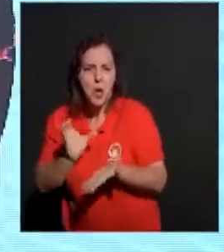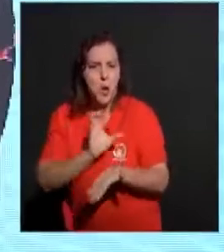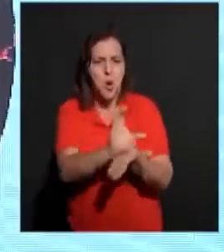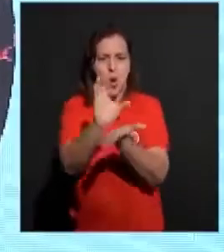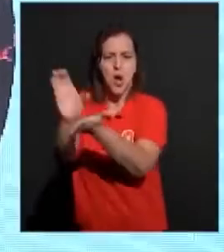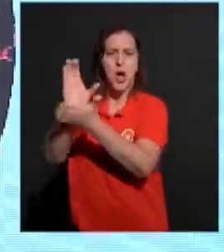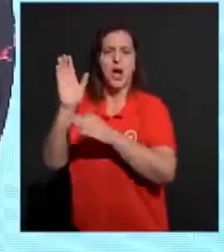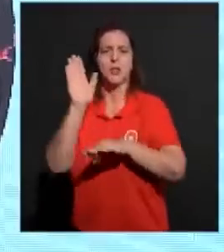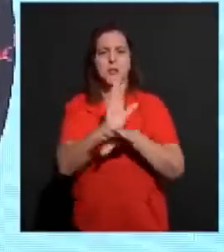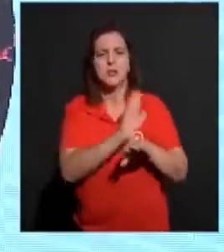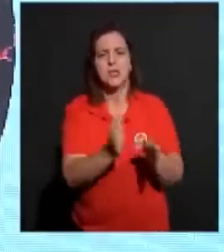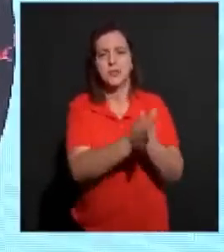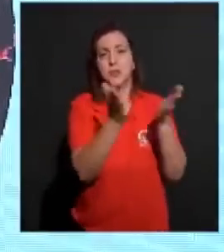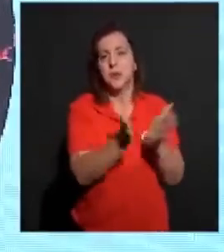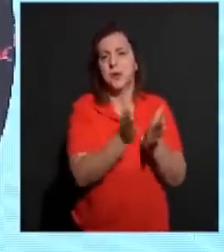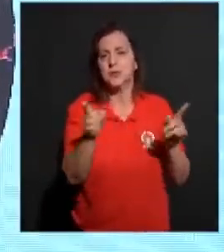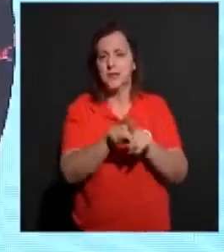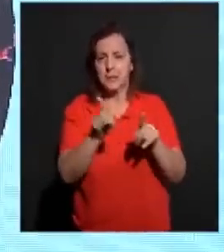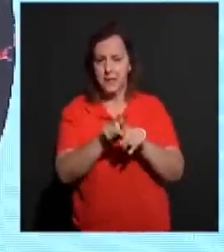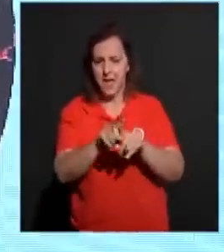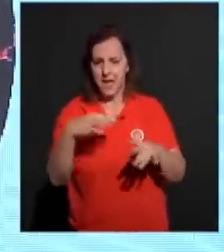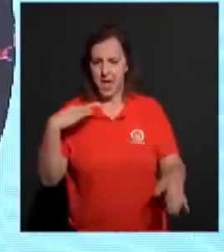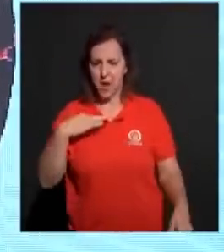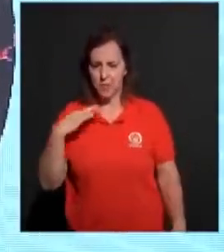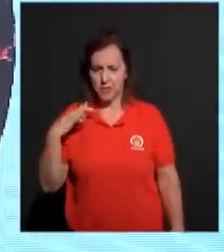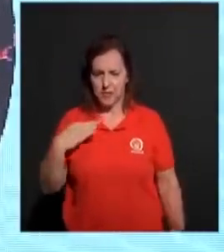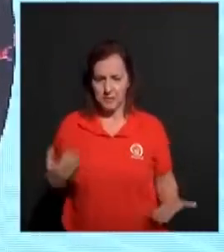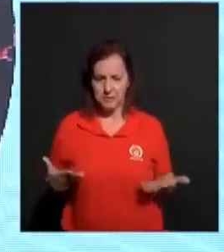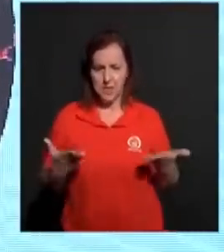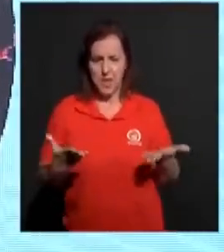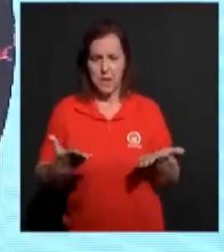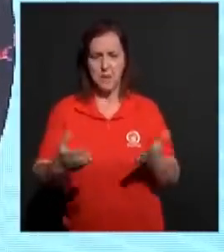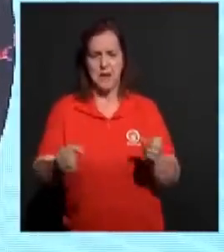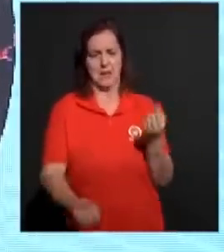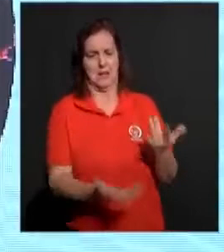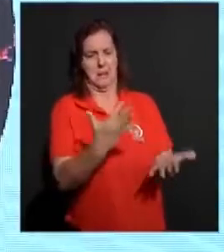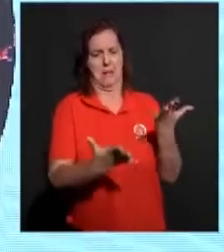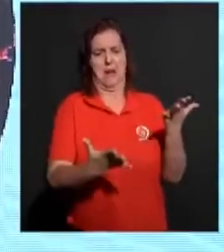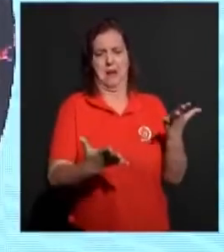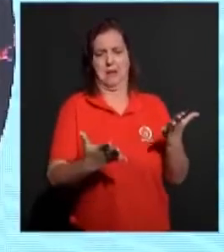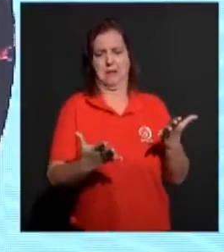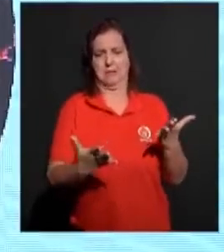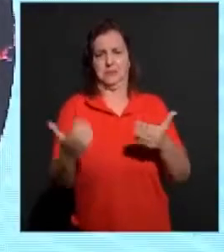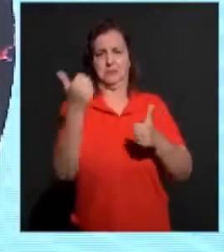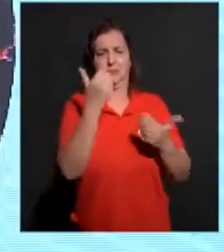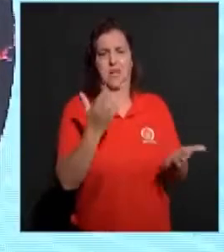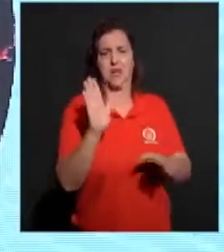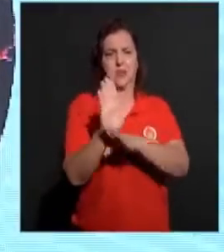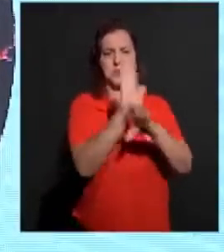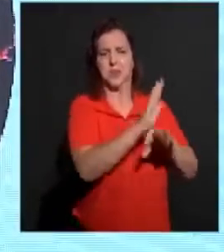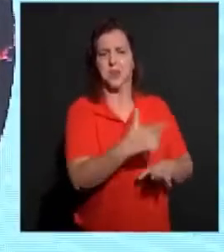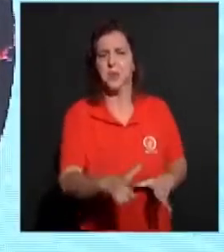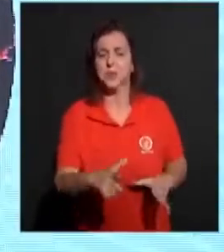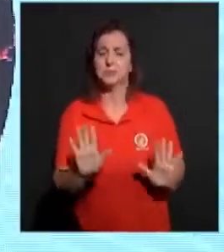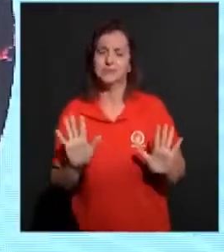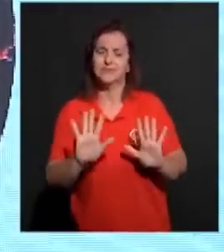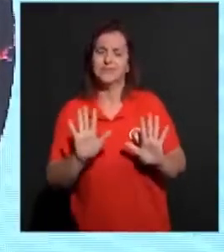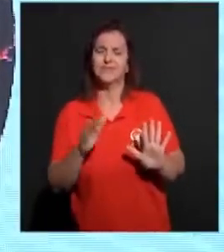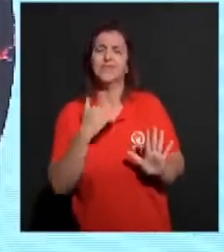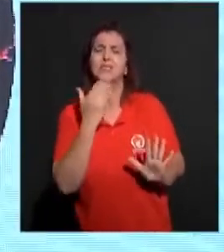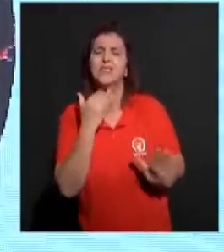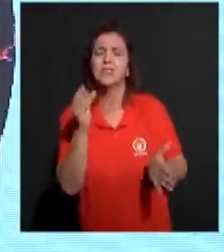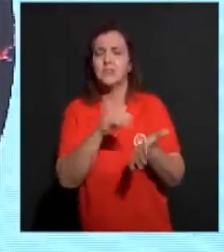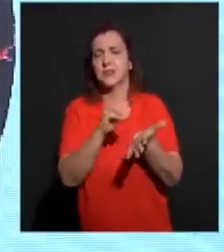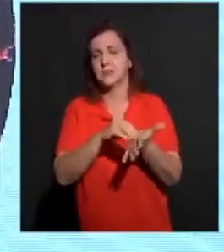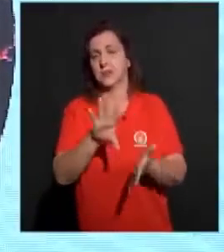entregasse o meu corpo para ser queimado, e não tivesse amor, nada disso me aproveitaria. O amor é sofredor, é